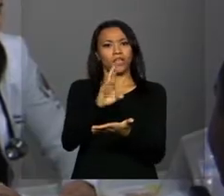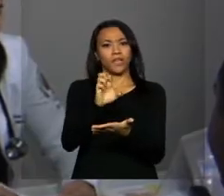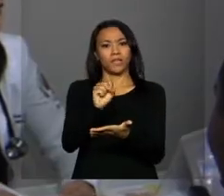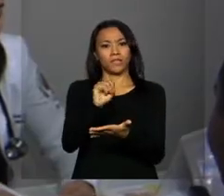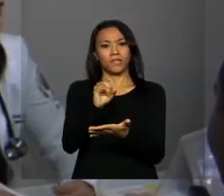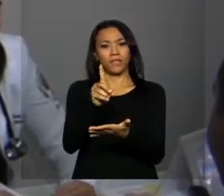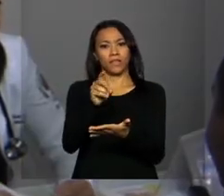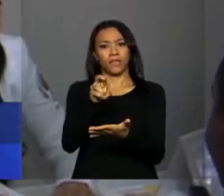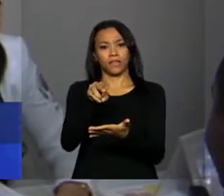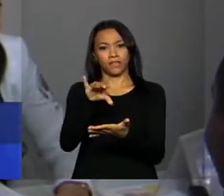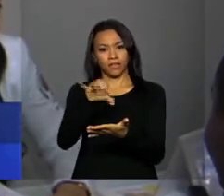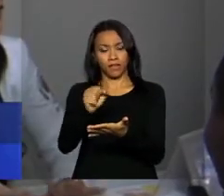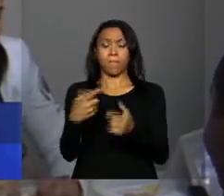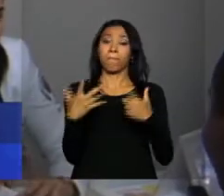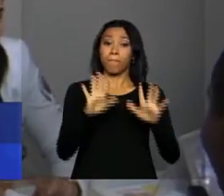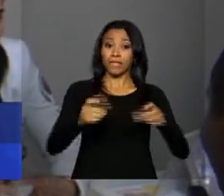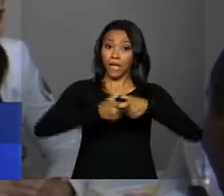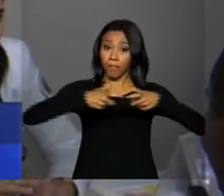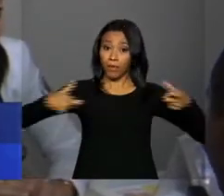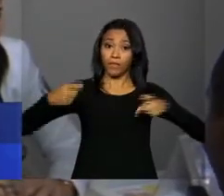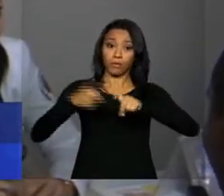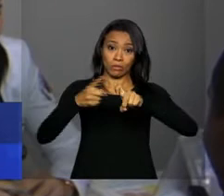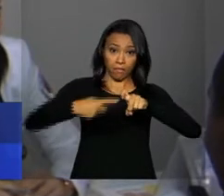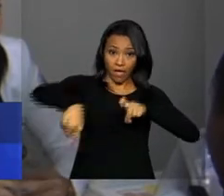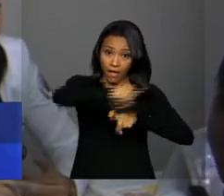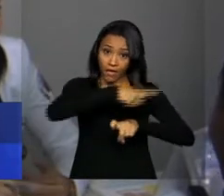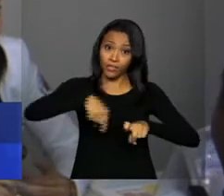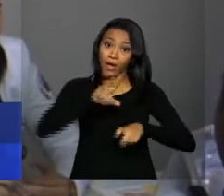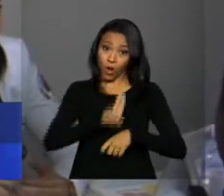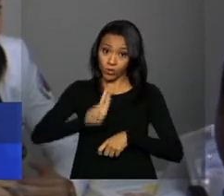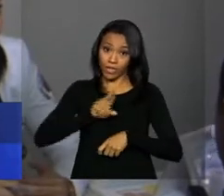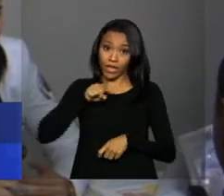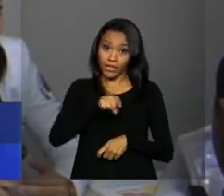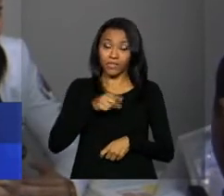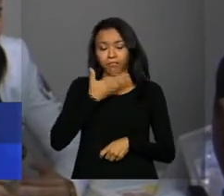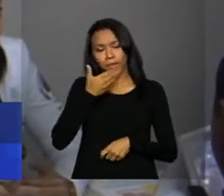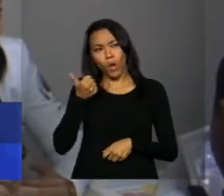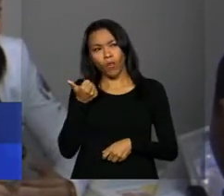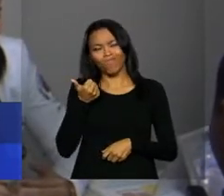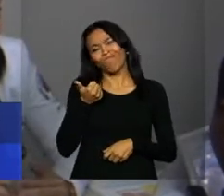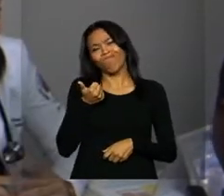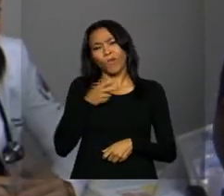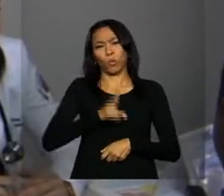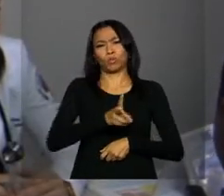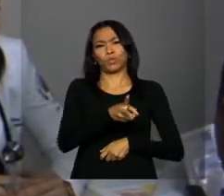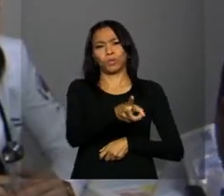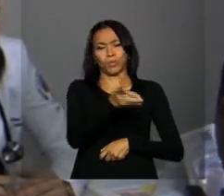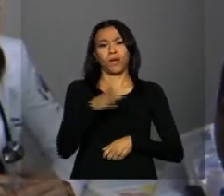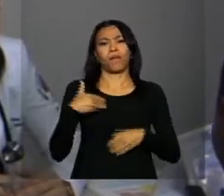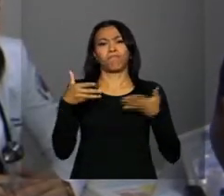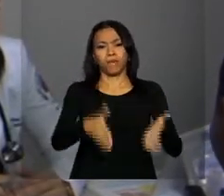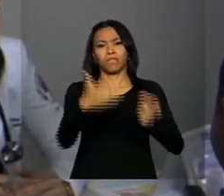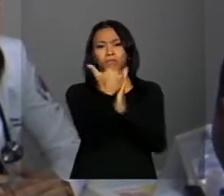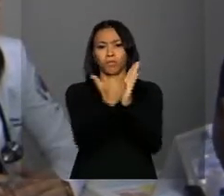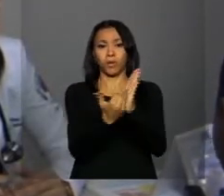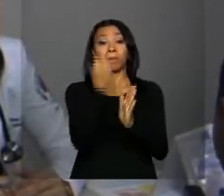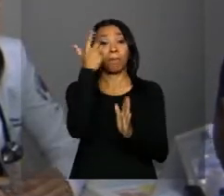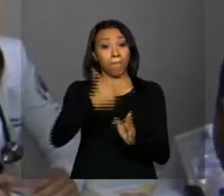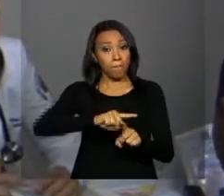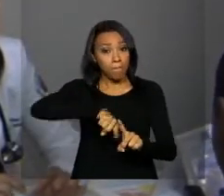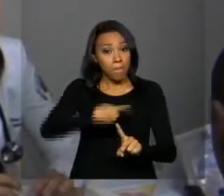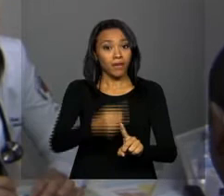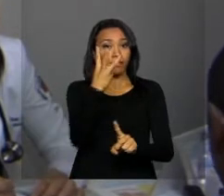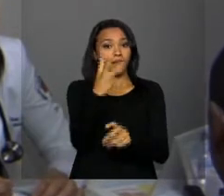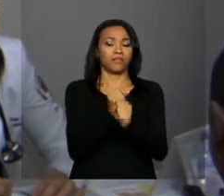metade dos médicos brasileiros aptos a usar esse bônus fizeram a opção de continuar no programa por até mais três anos.